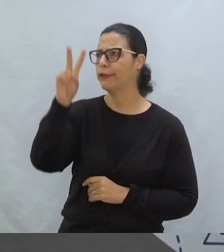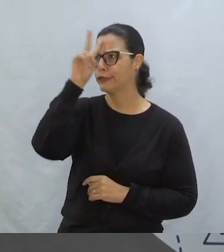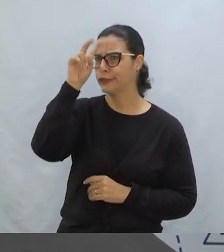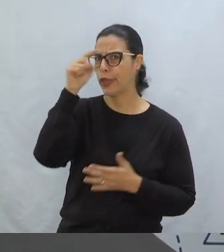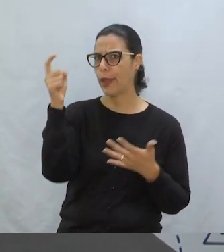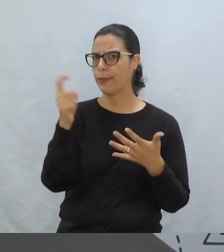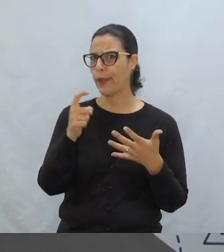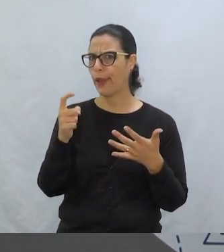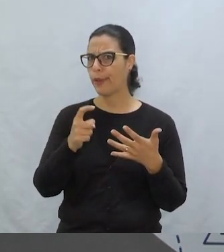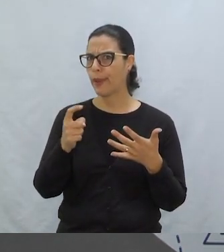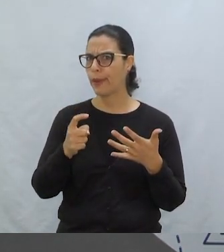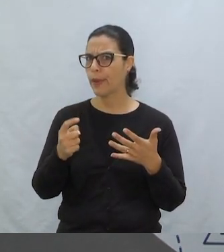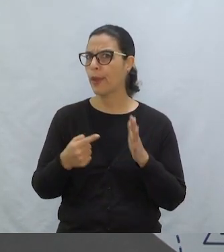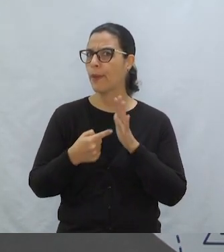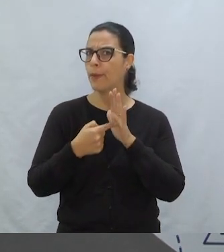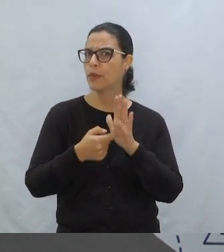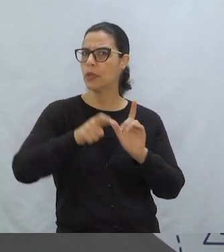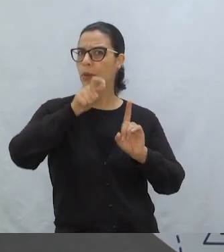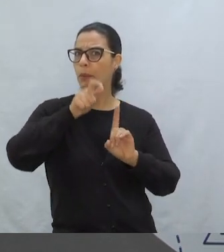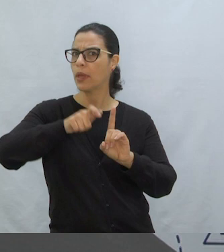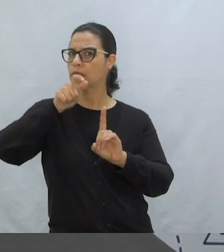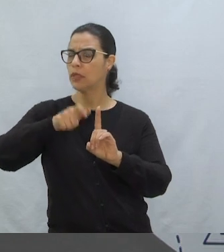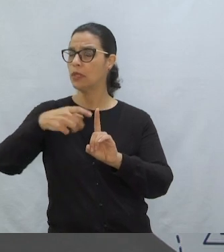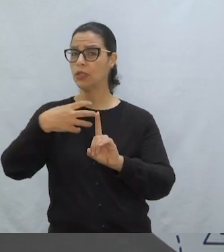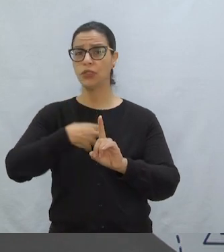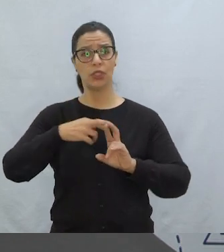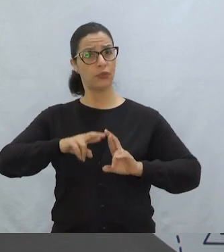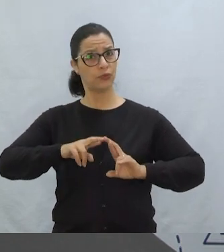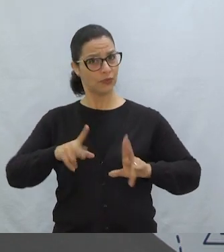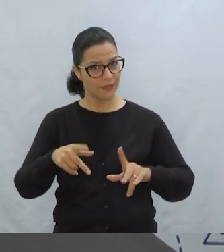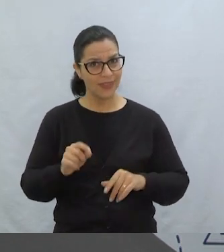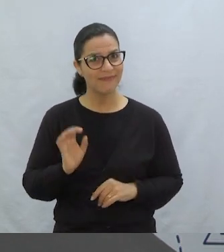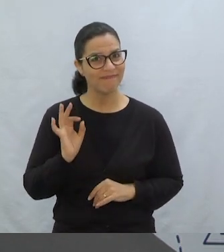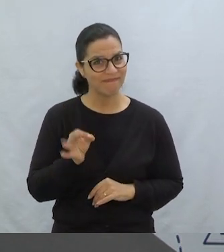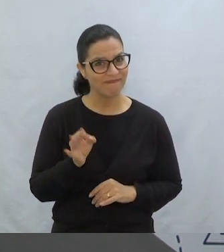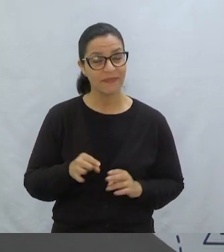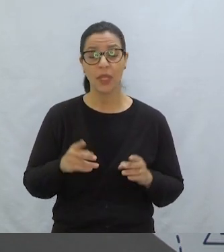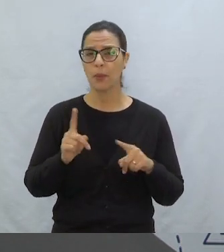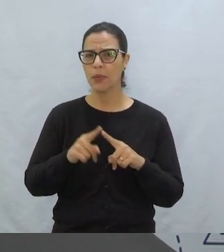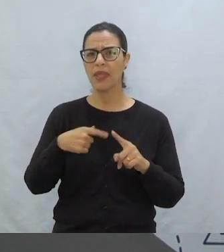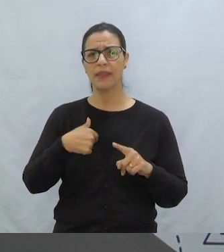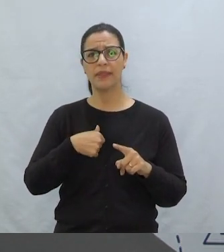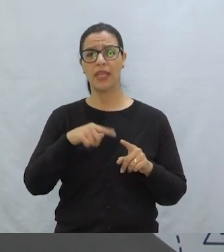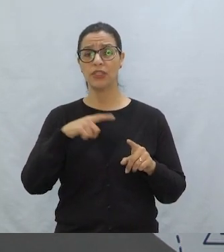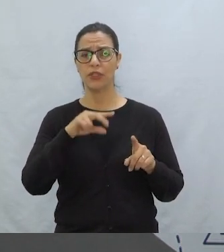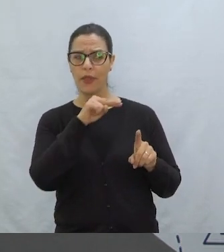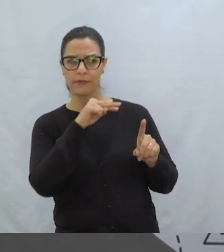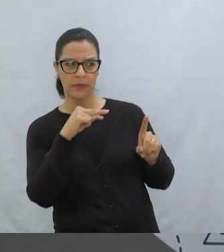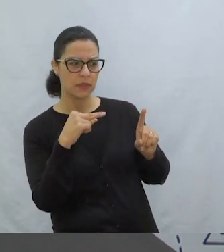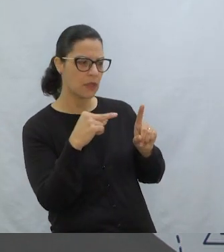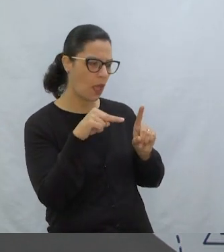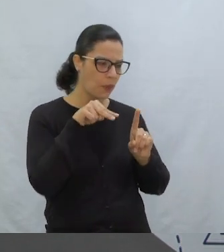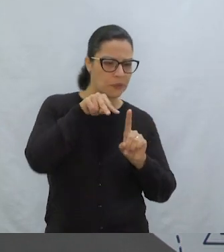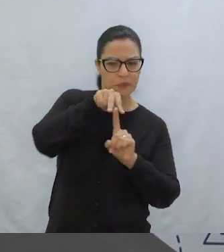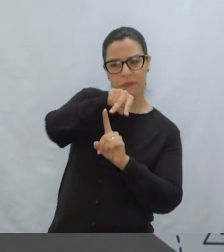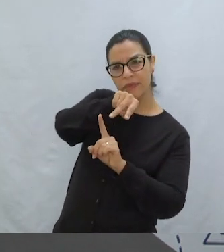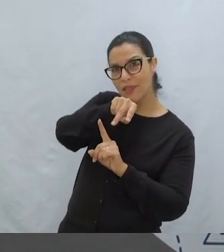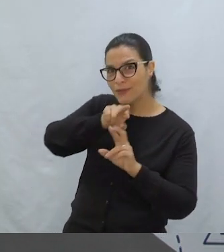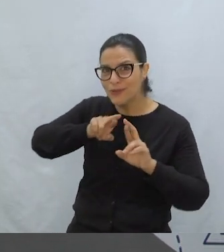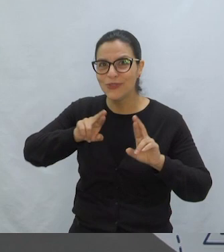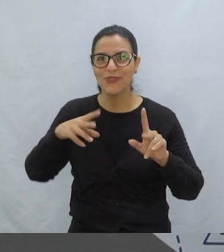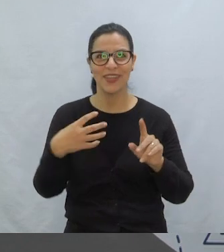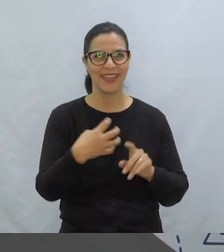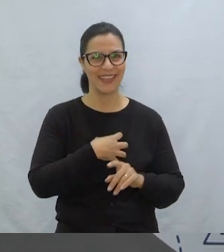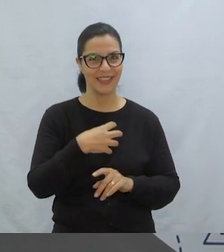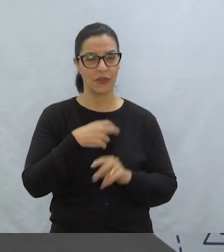história de lobo mostrando esse personagem de diferentes maneiras, por diferentes ângulos, são pontos